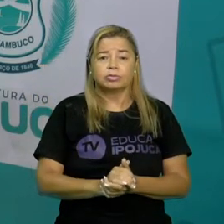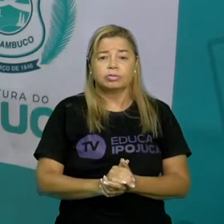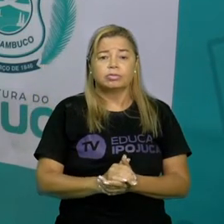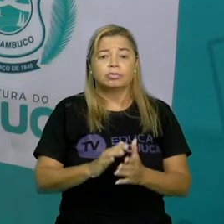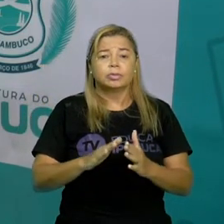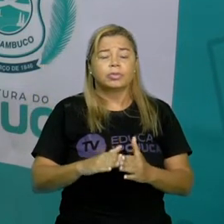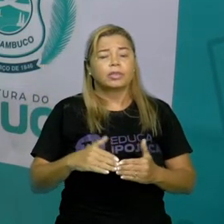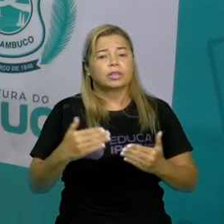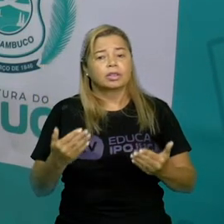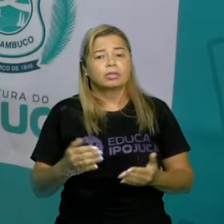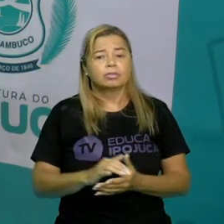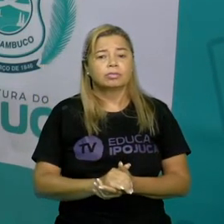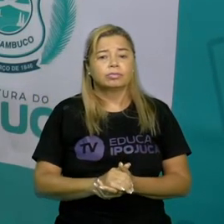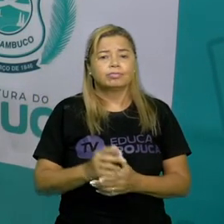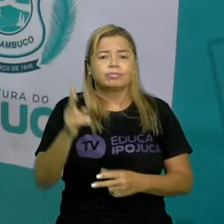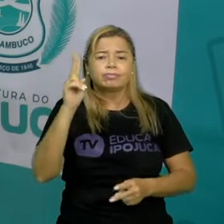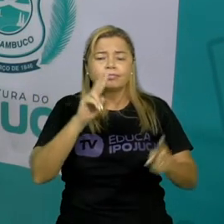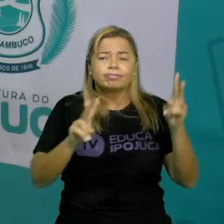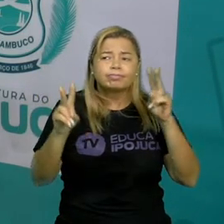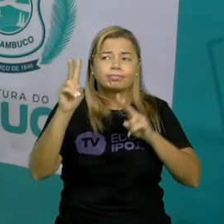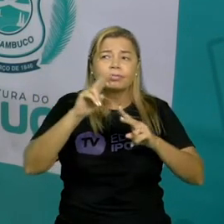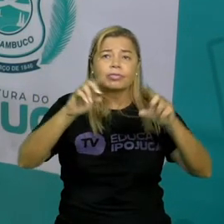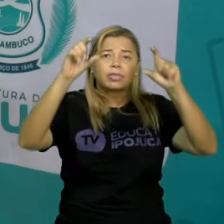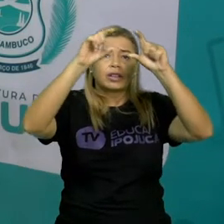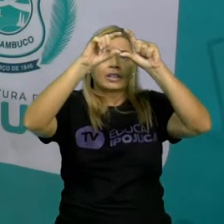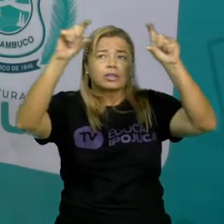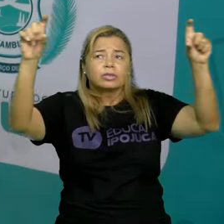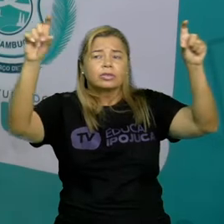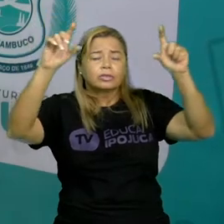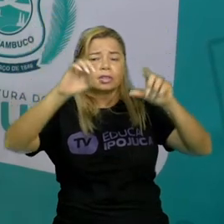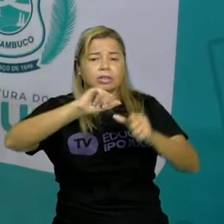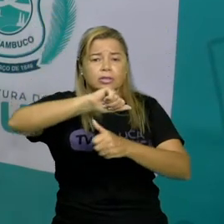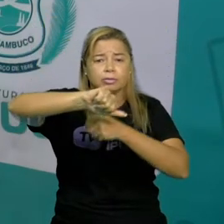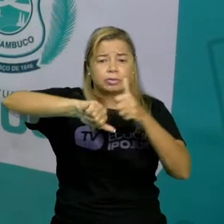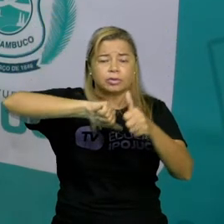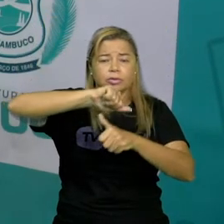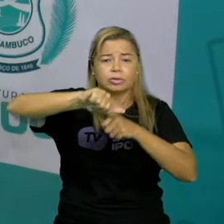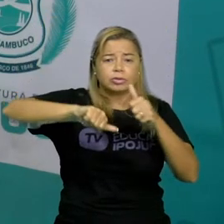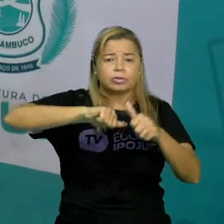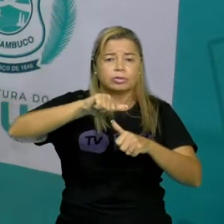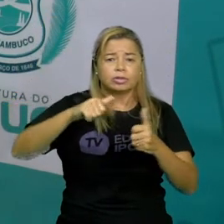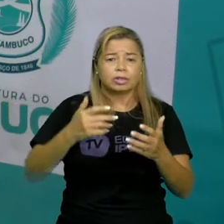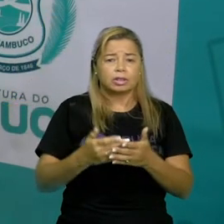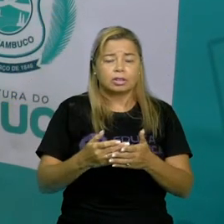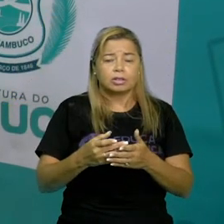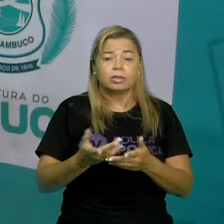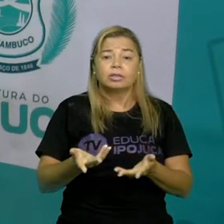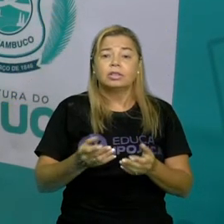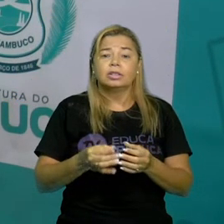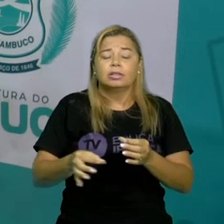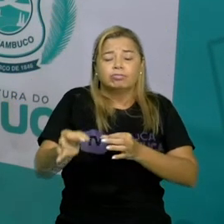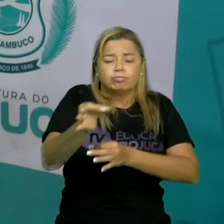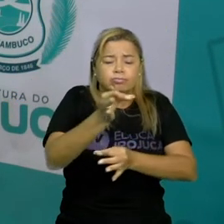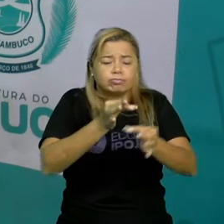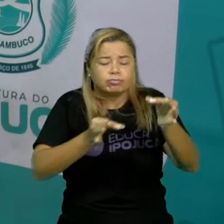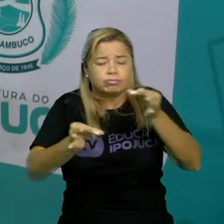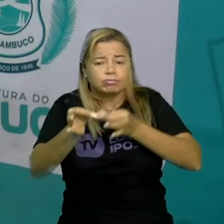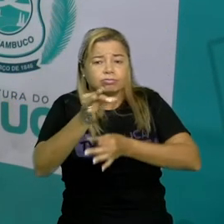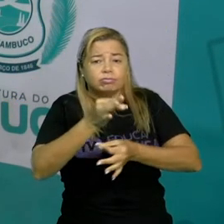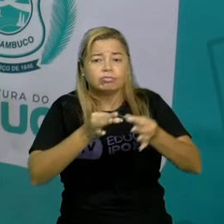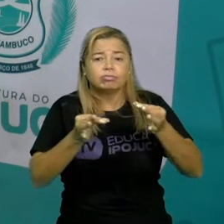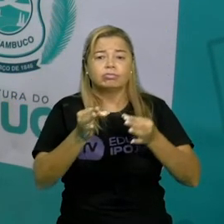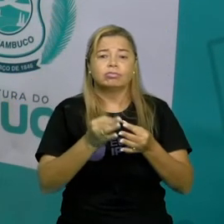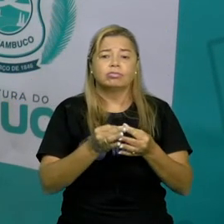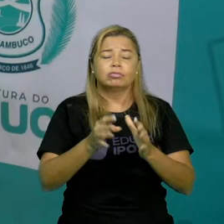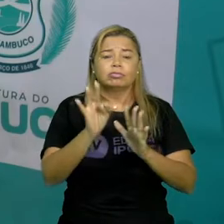frases misturadas fragmentos do texto misturadas aí você vai entender ordene o texto aí você já